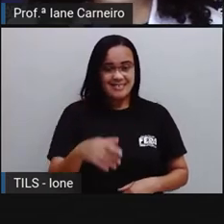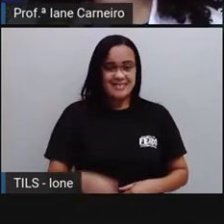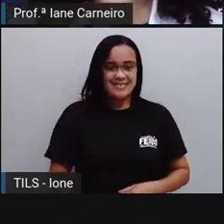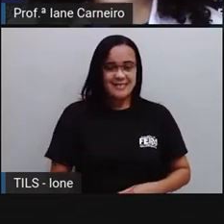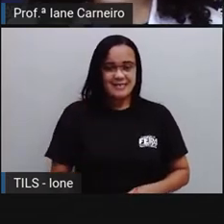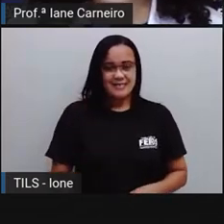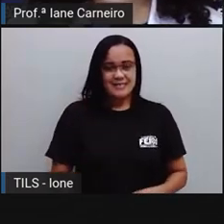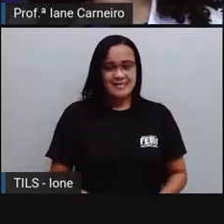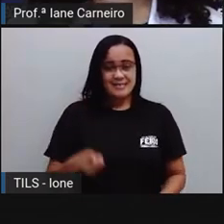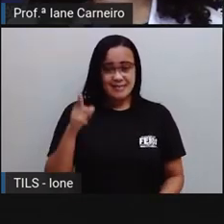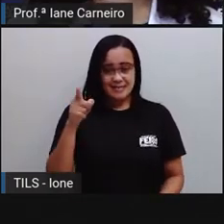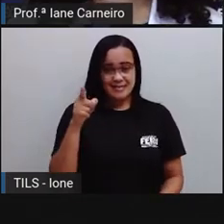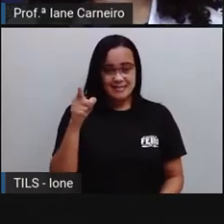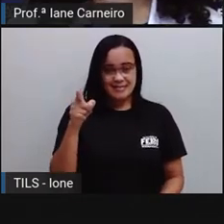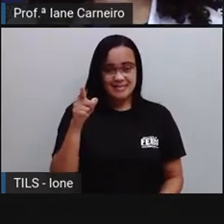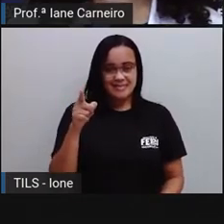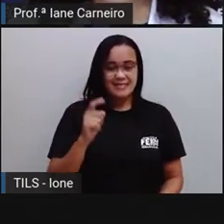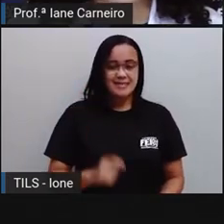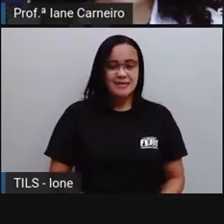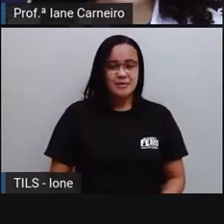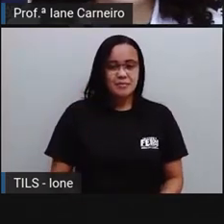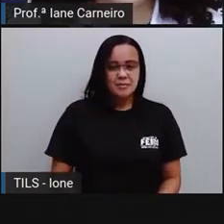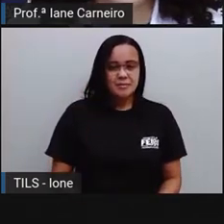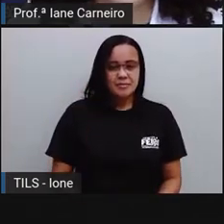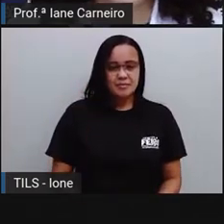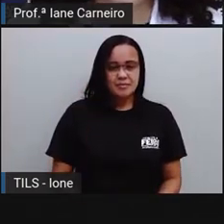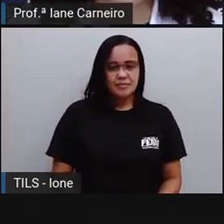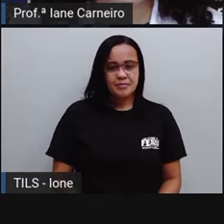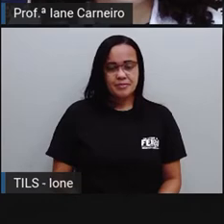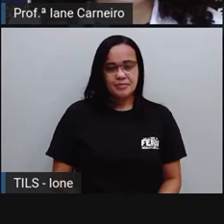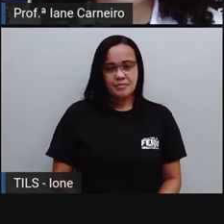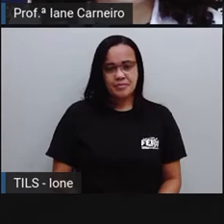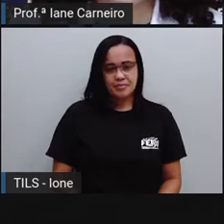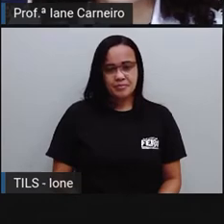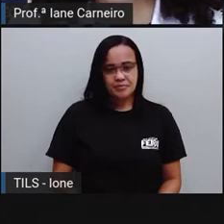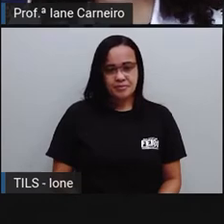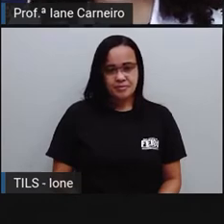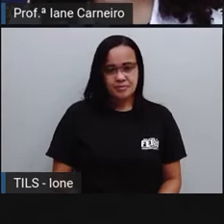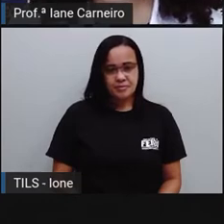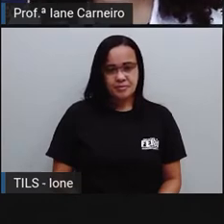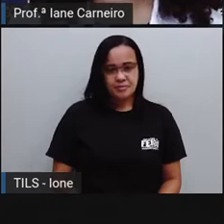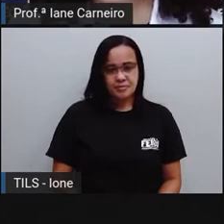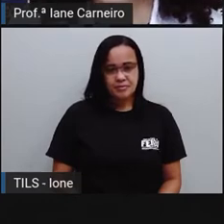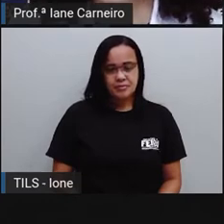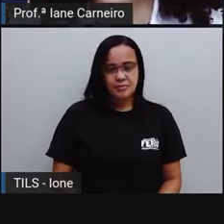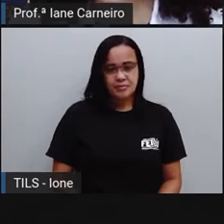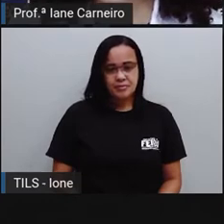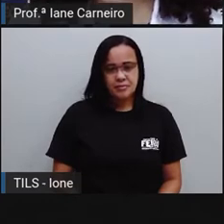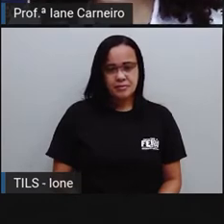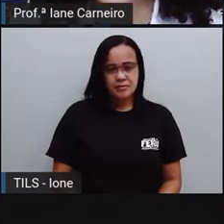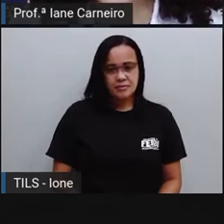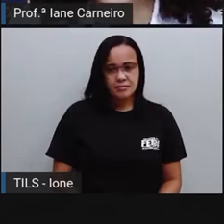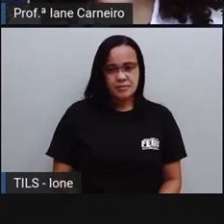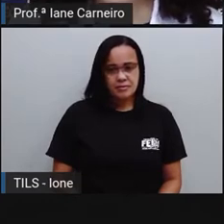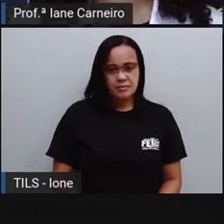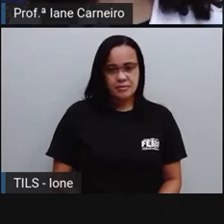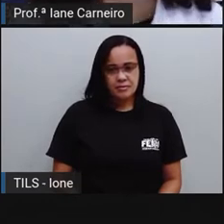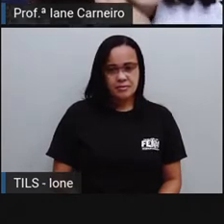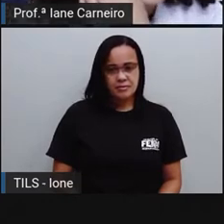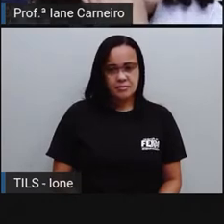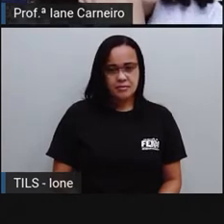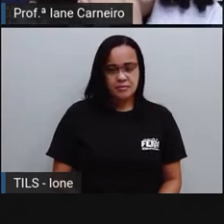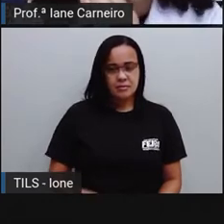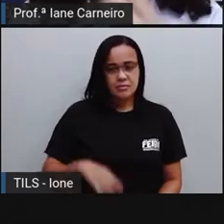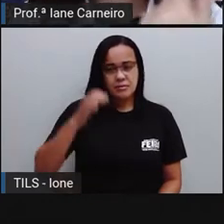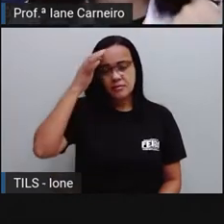direito é esse aqui. Então vou botar aqui, ó, de verde. Ó, vou botar o D de